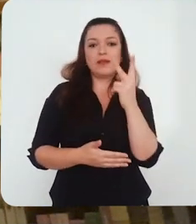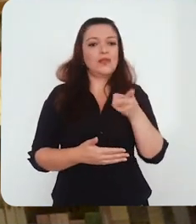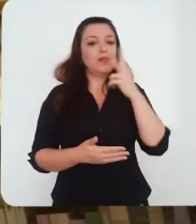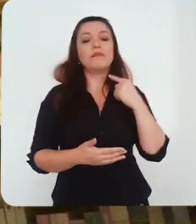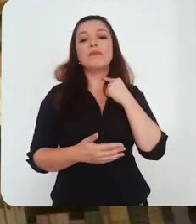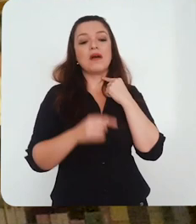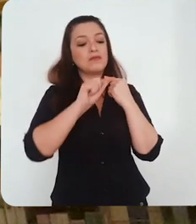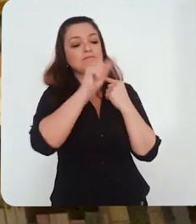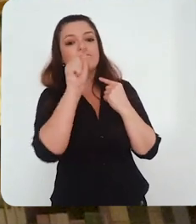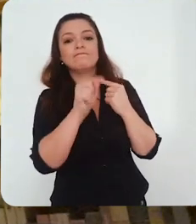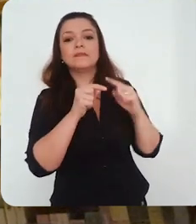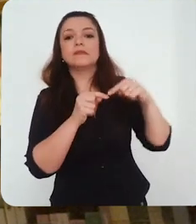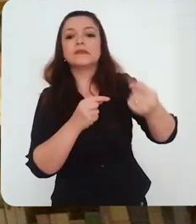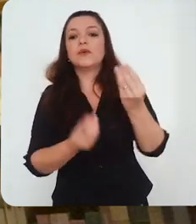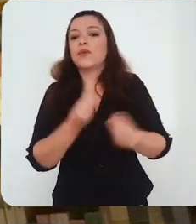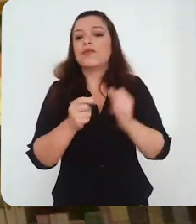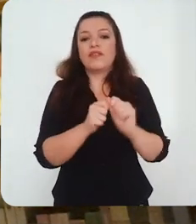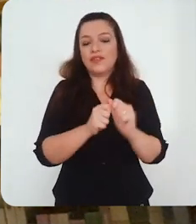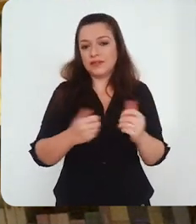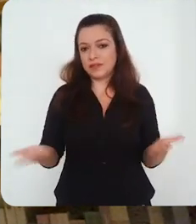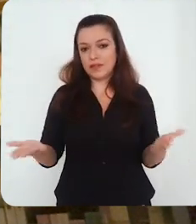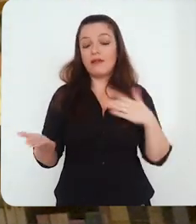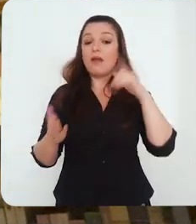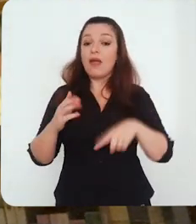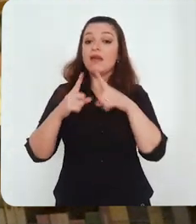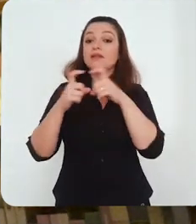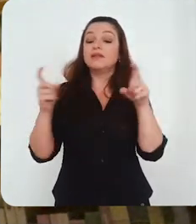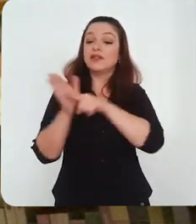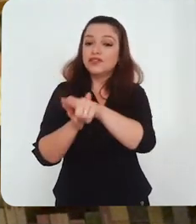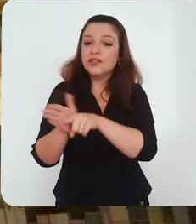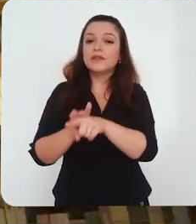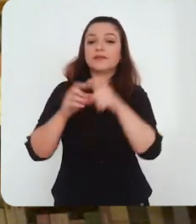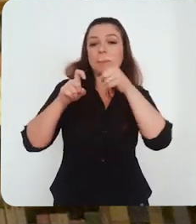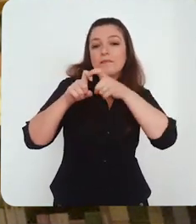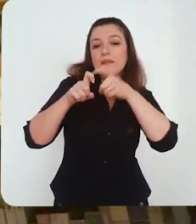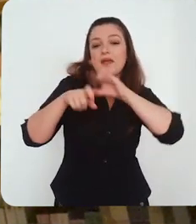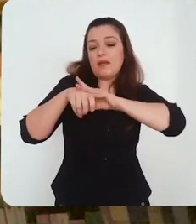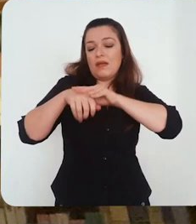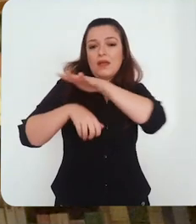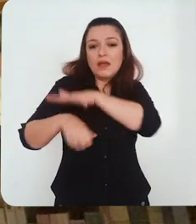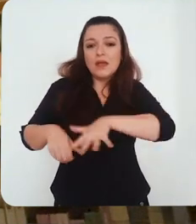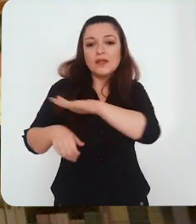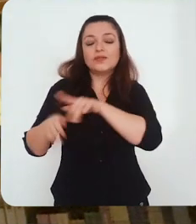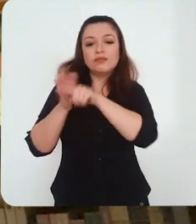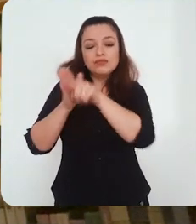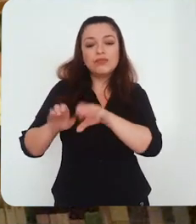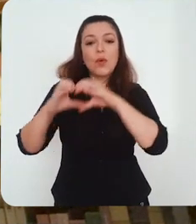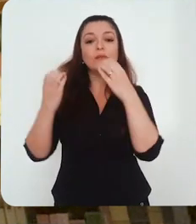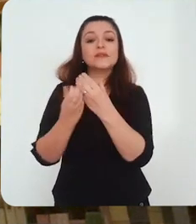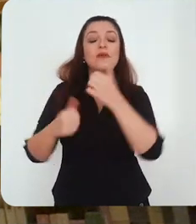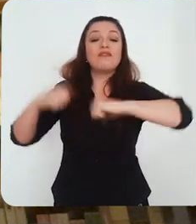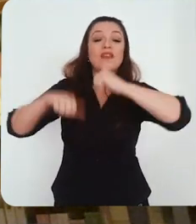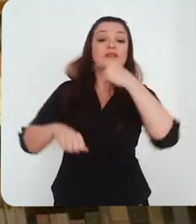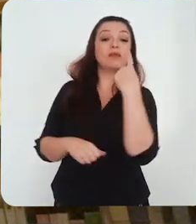de maio e isso é alguma coisa que depende das avaliações dos cientistas, dos nossos epidemiologistas, da nossa comissão que